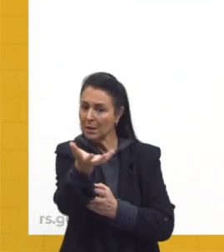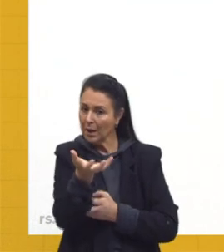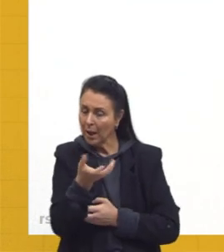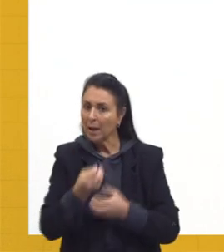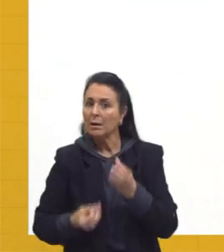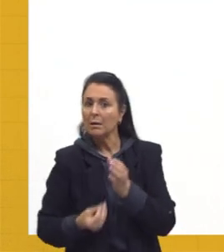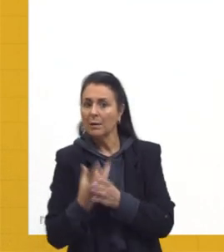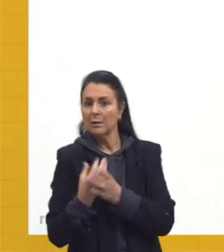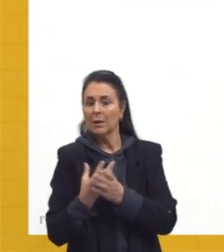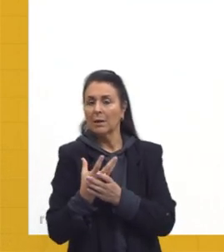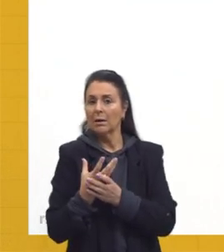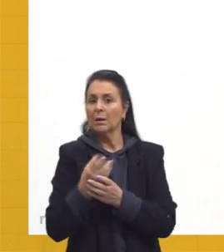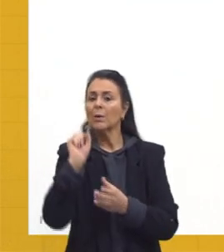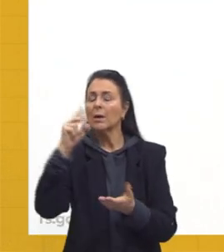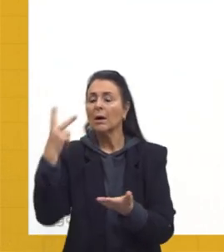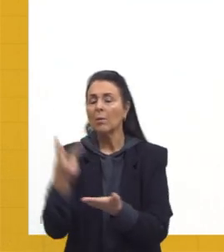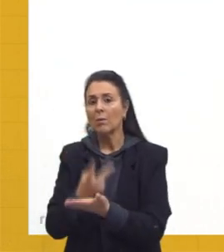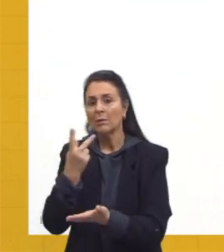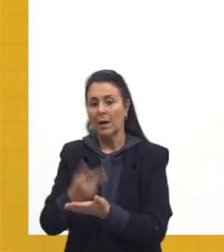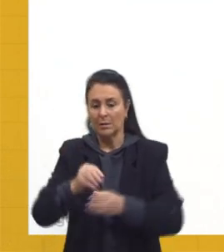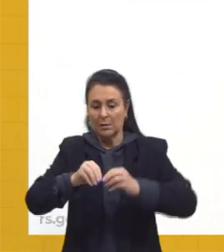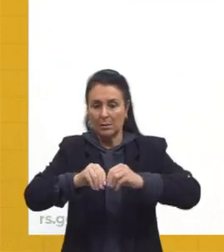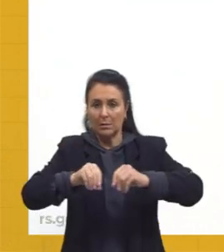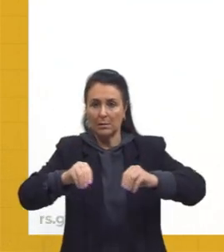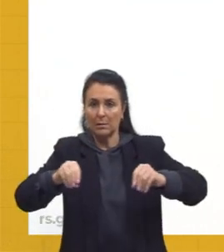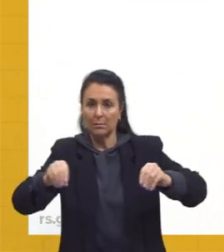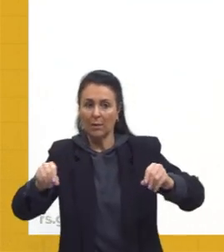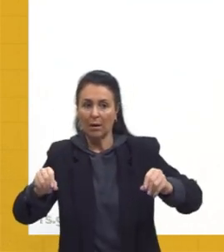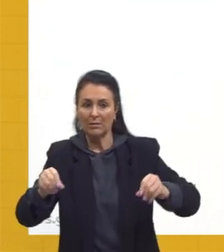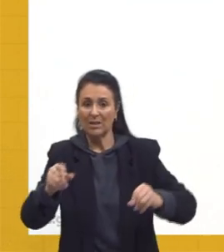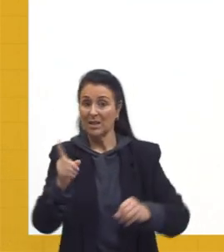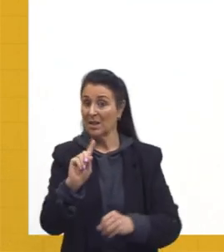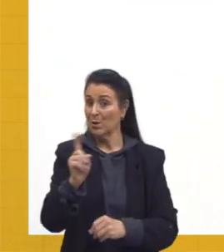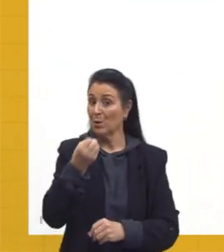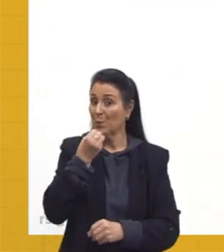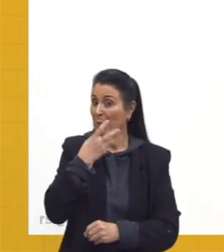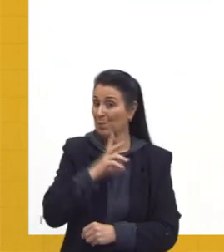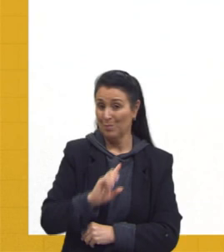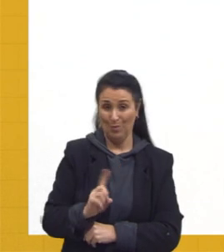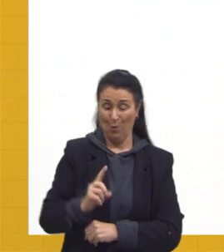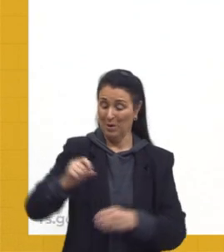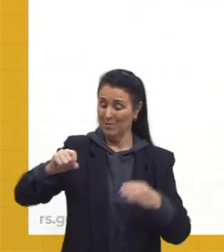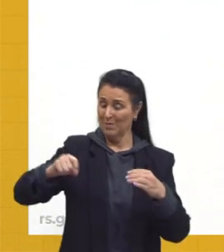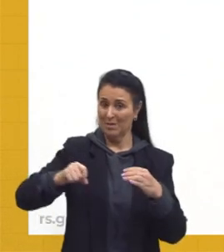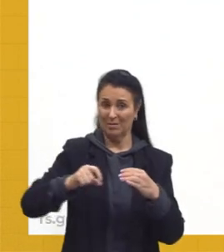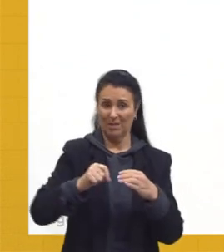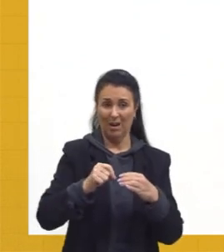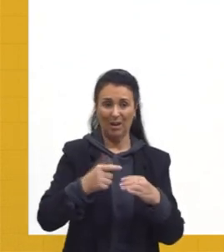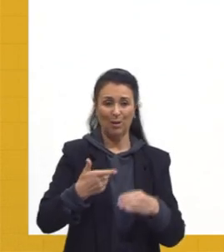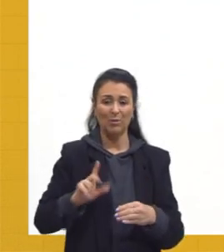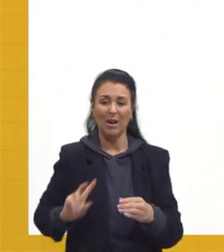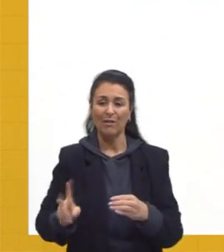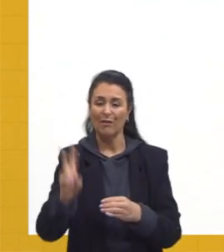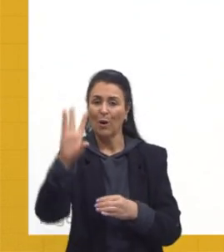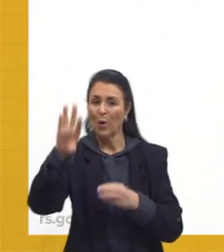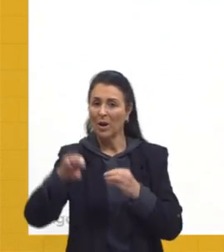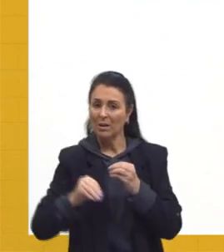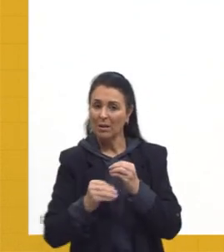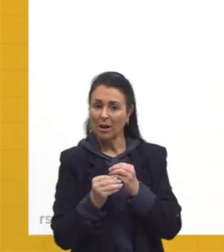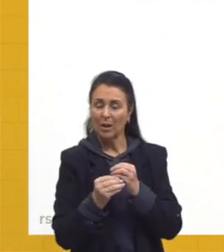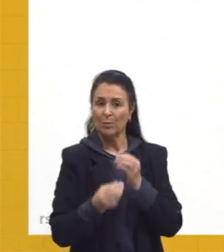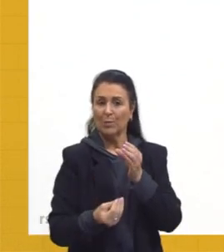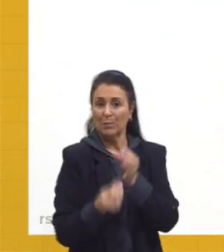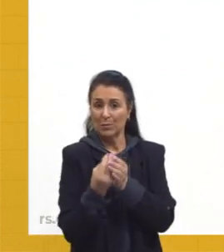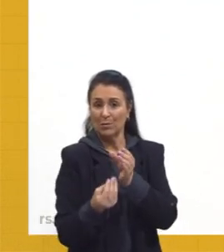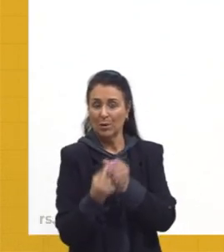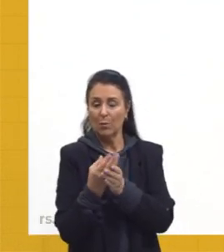O é isso vai acontecer? São terras, muitas vezes, inférteis, são terras aí que não têm valor agregado para poder produzir,